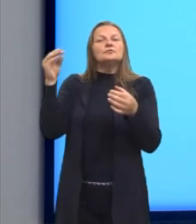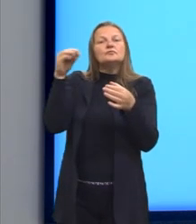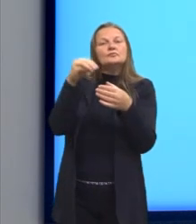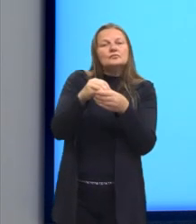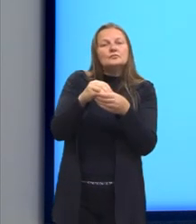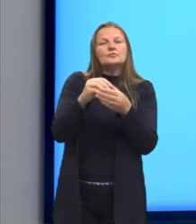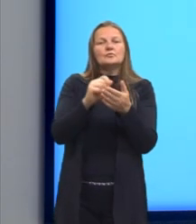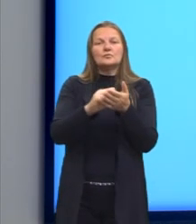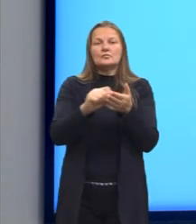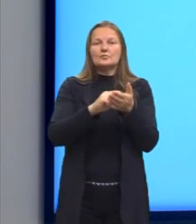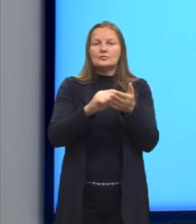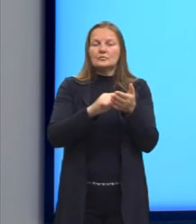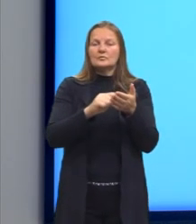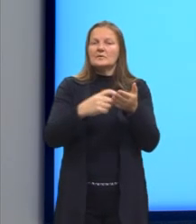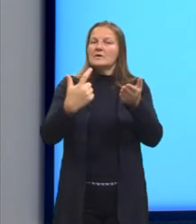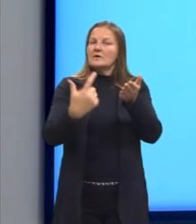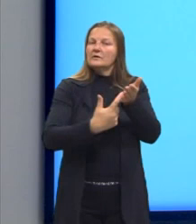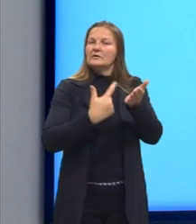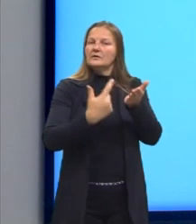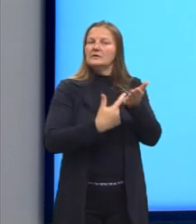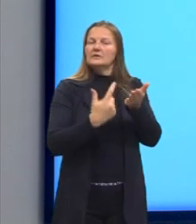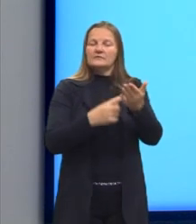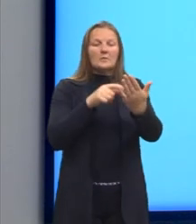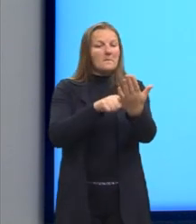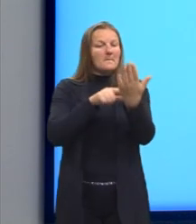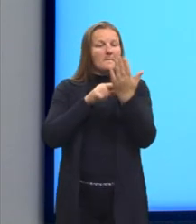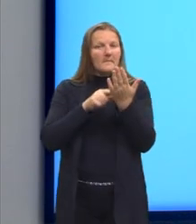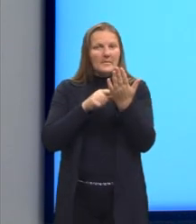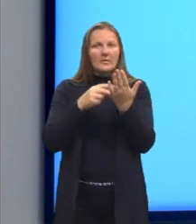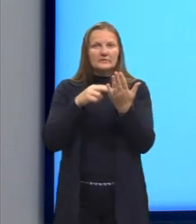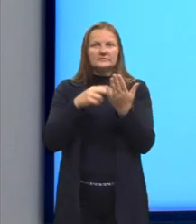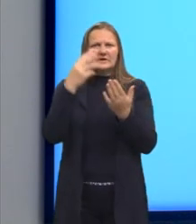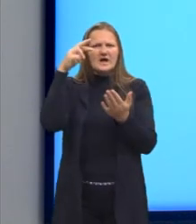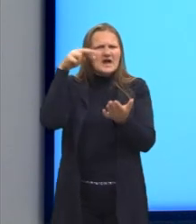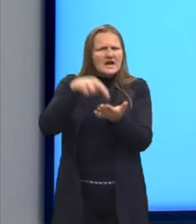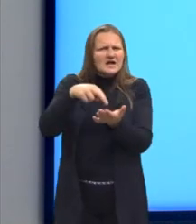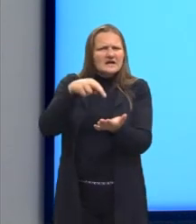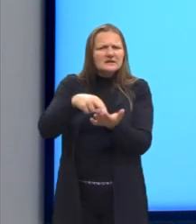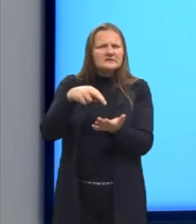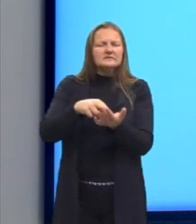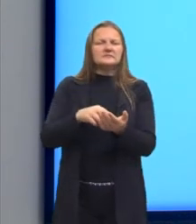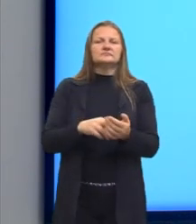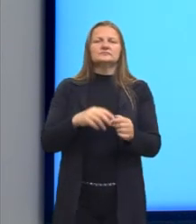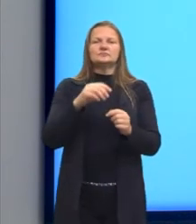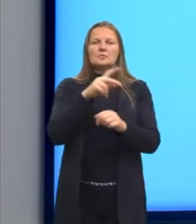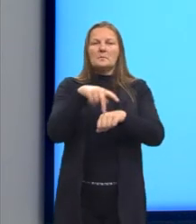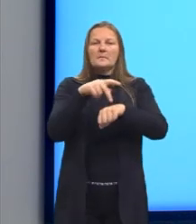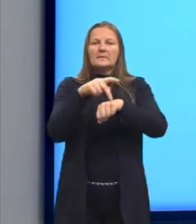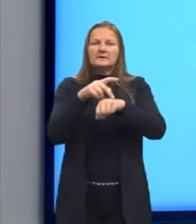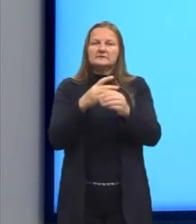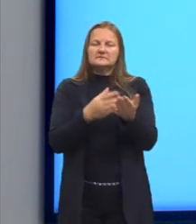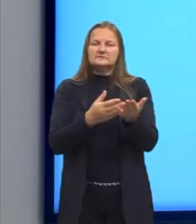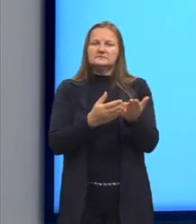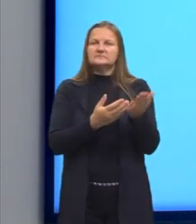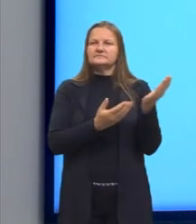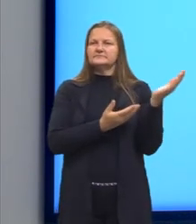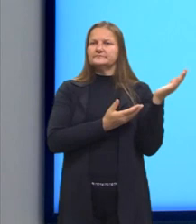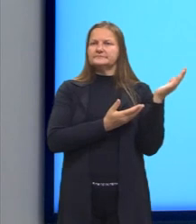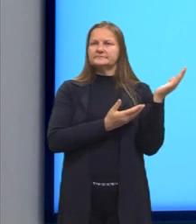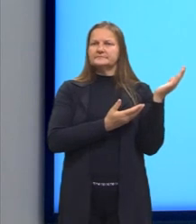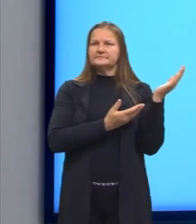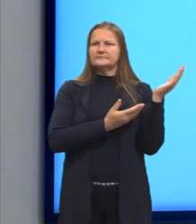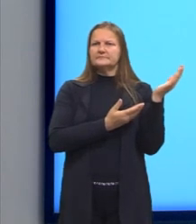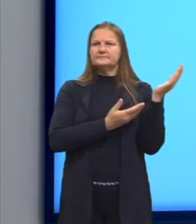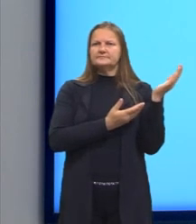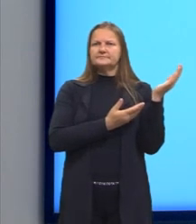ocorrendo durante essa escrita, né, durante a escrita dessas obras,